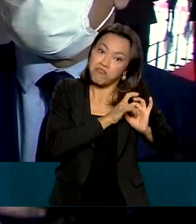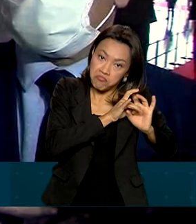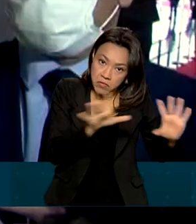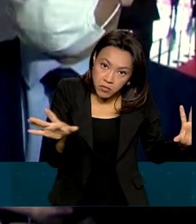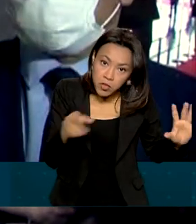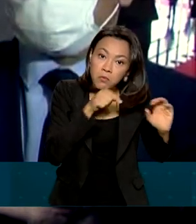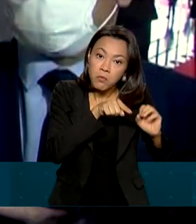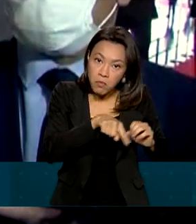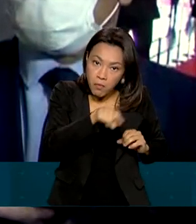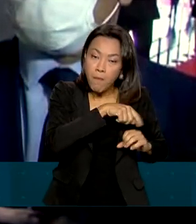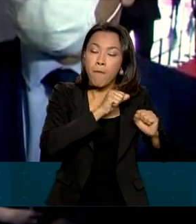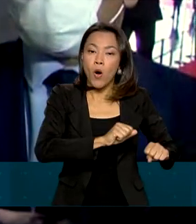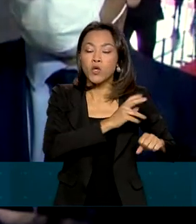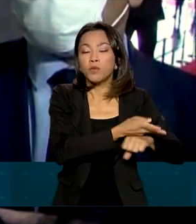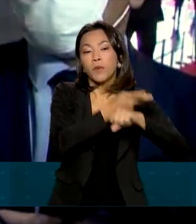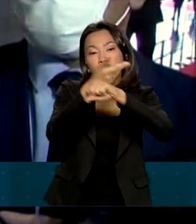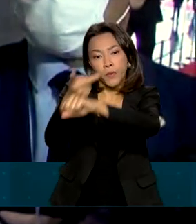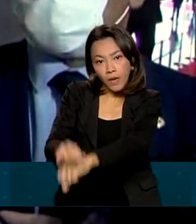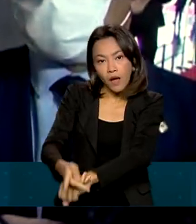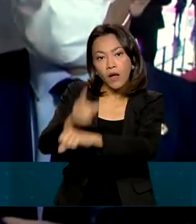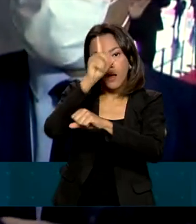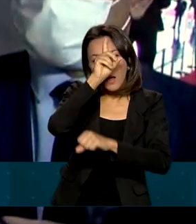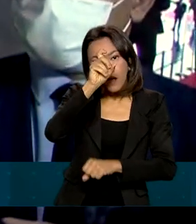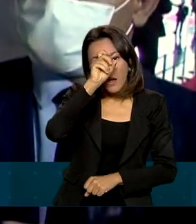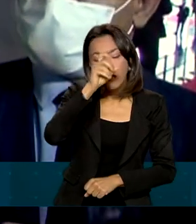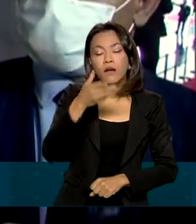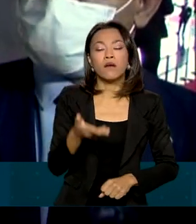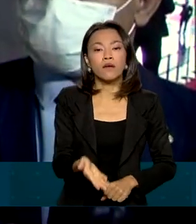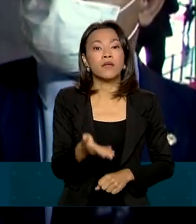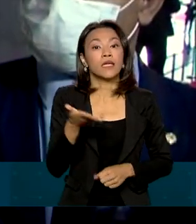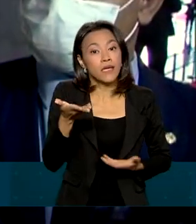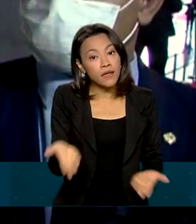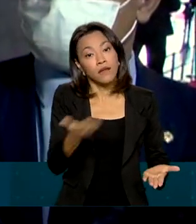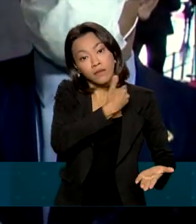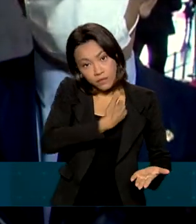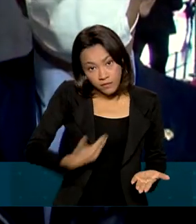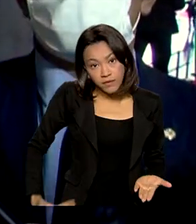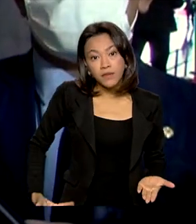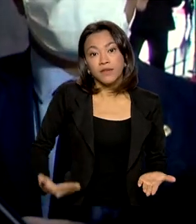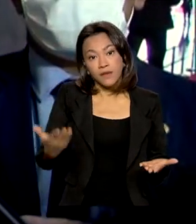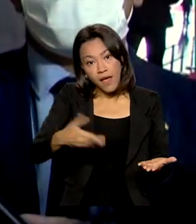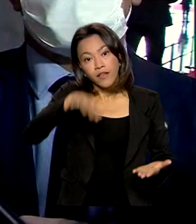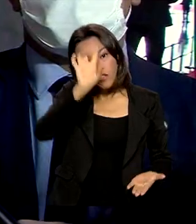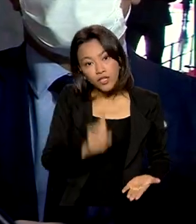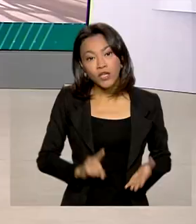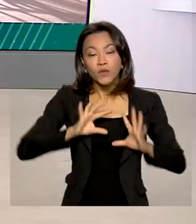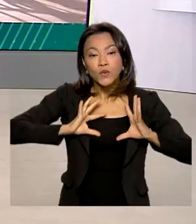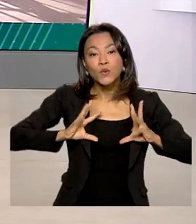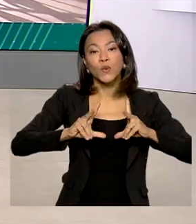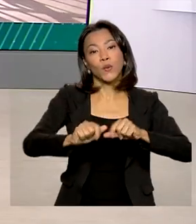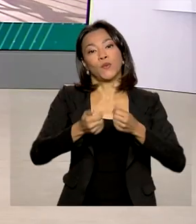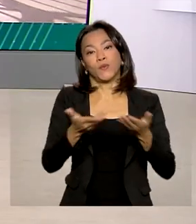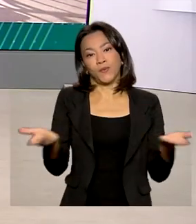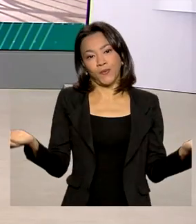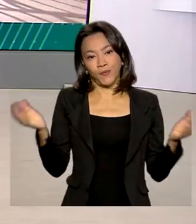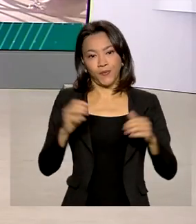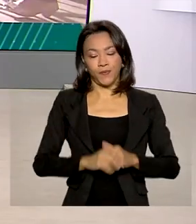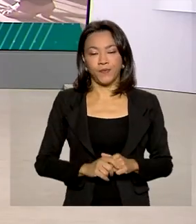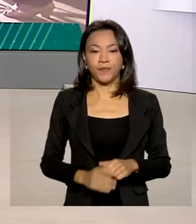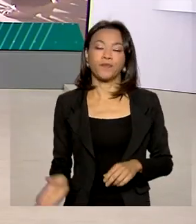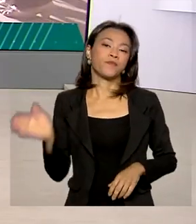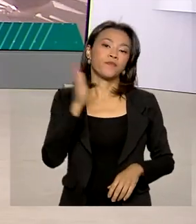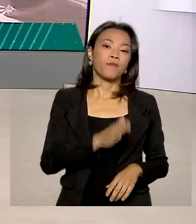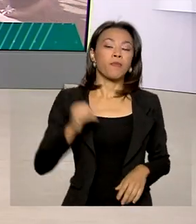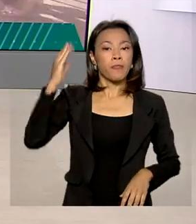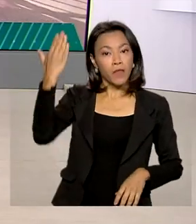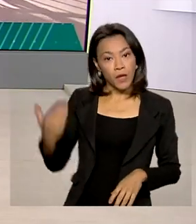podem procurar essa política pública, que sendo uma política pública, é um direito de todos. O presidente Jair